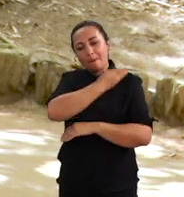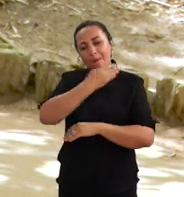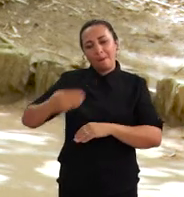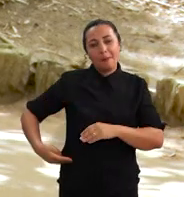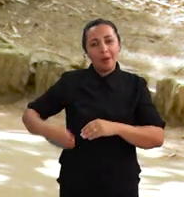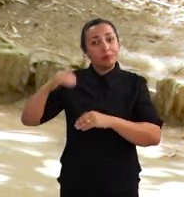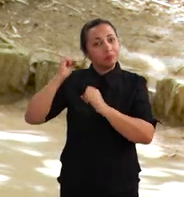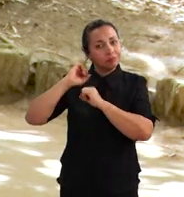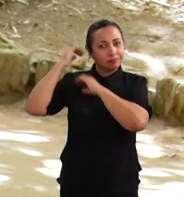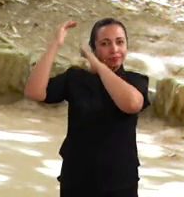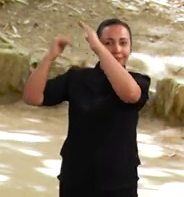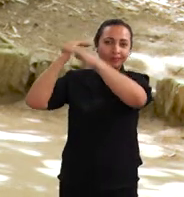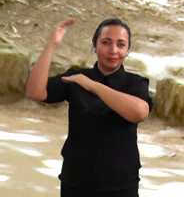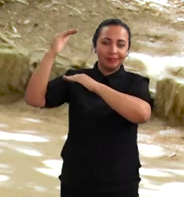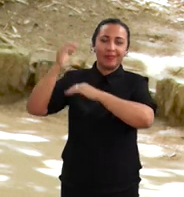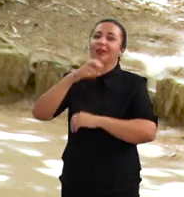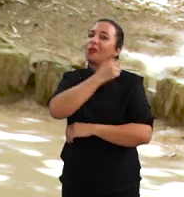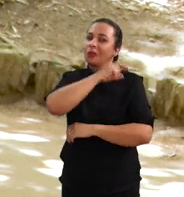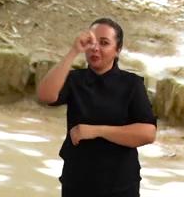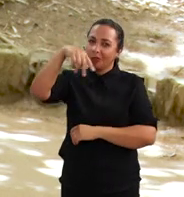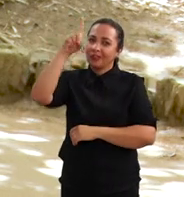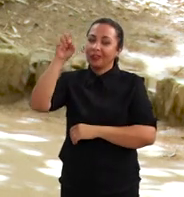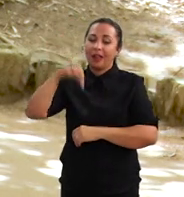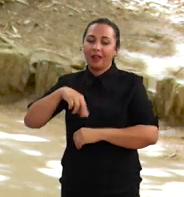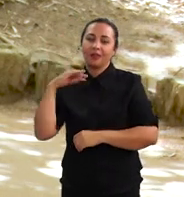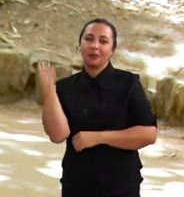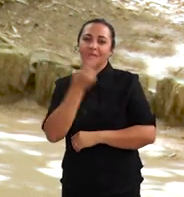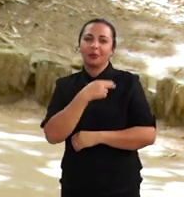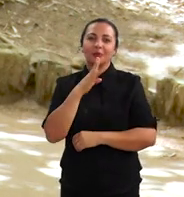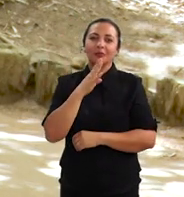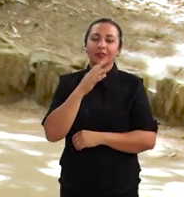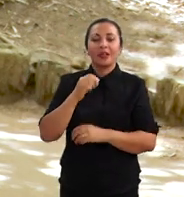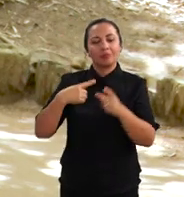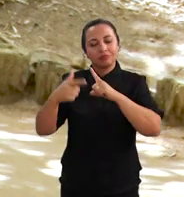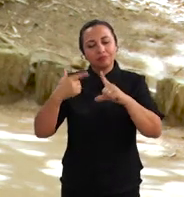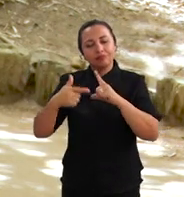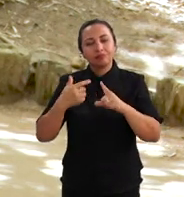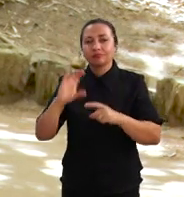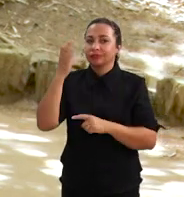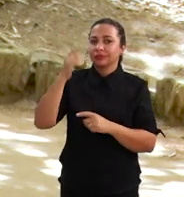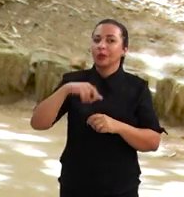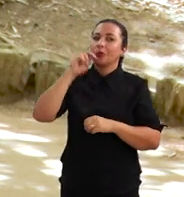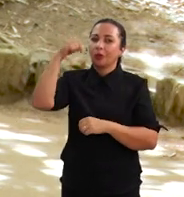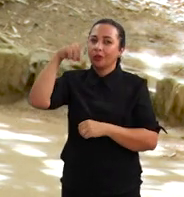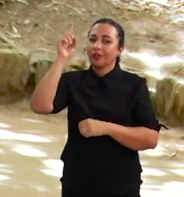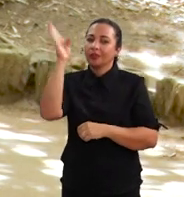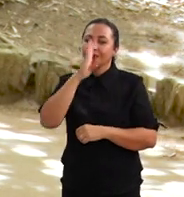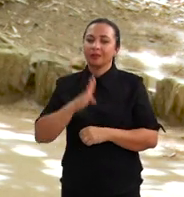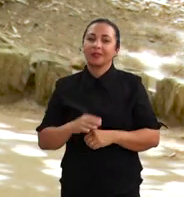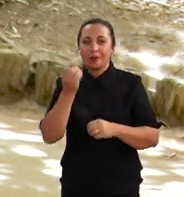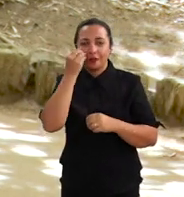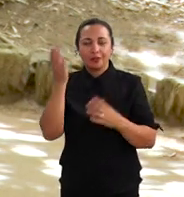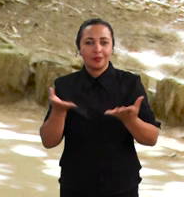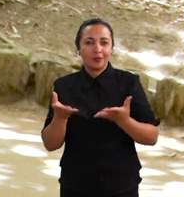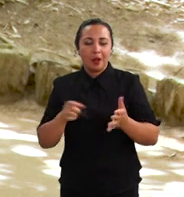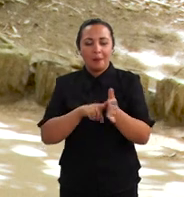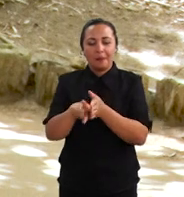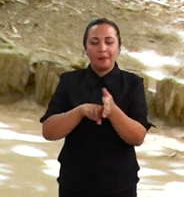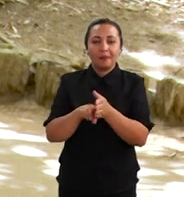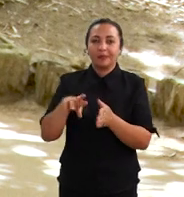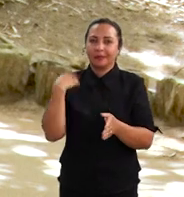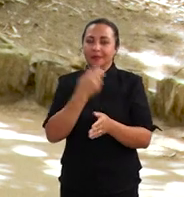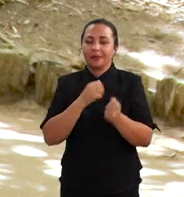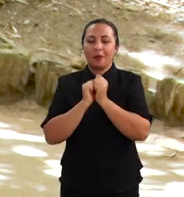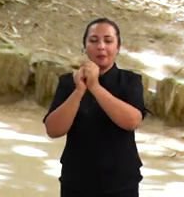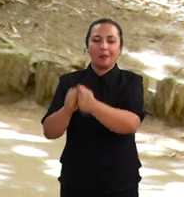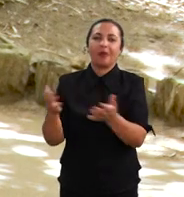de ensino superior nordestinas. Aqui a gente conhece a produção científica do Nordeste Brasileiro. Veja agora as pesquisas